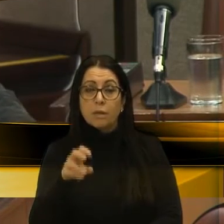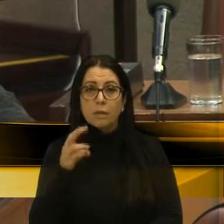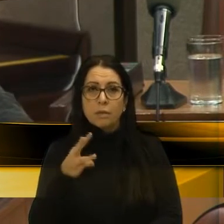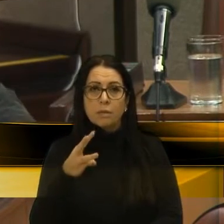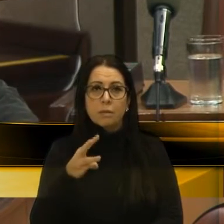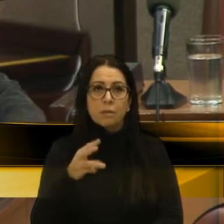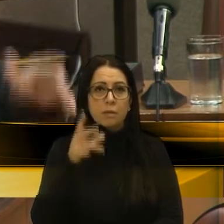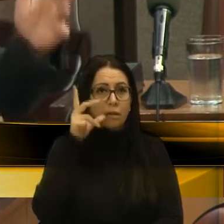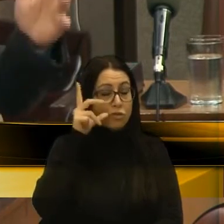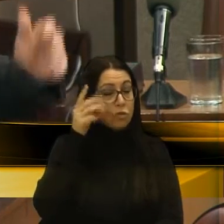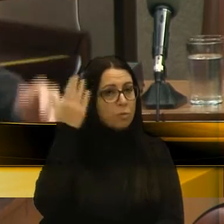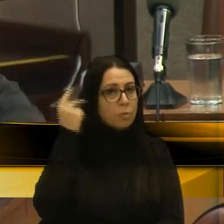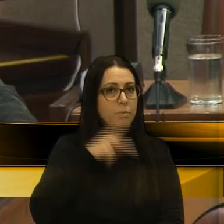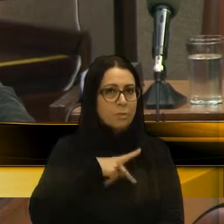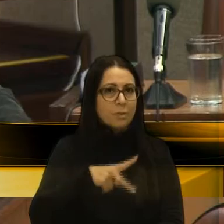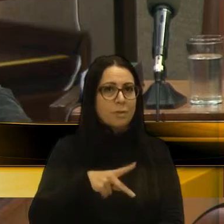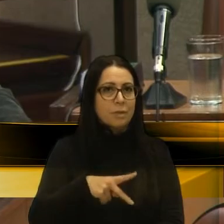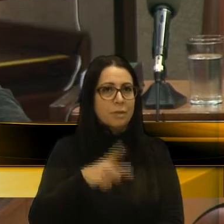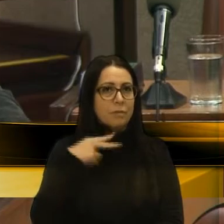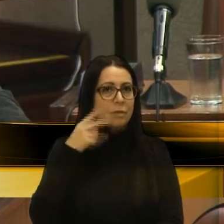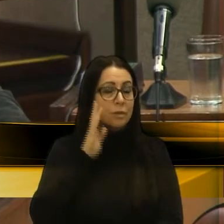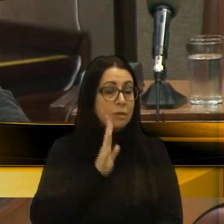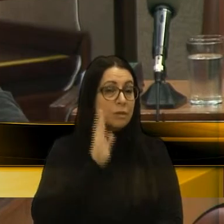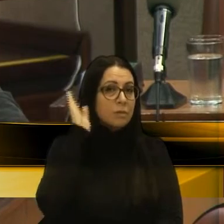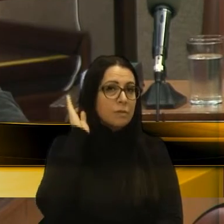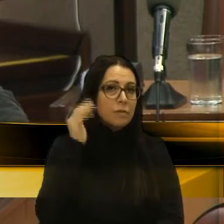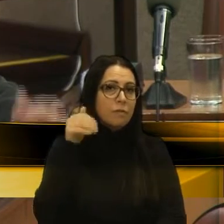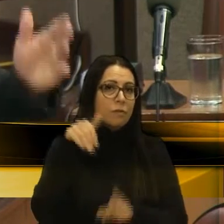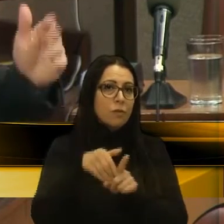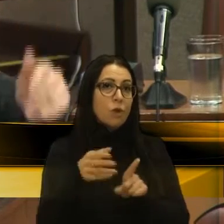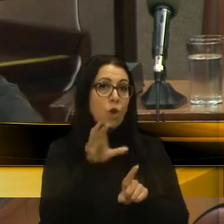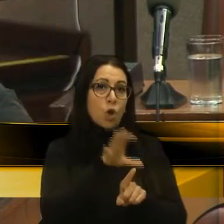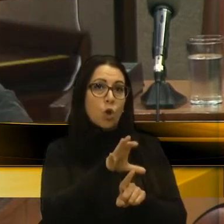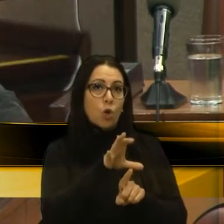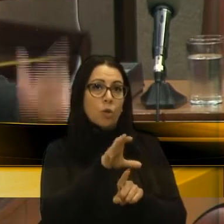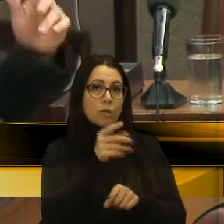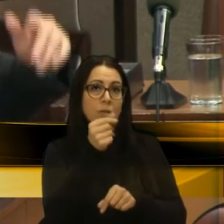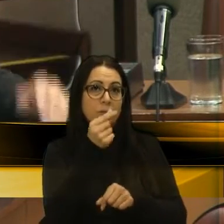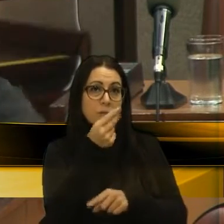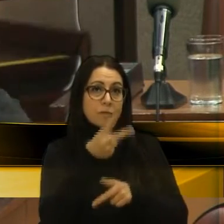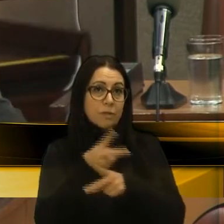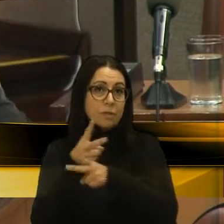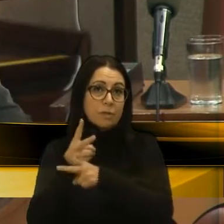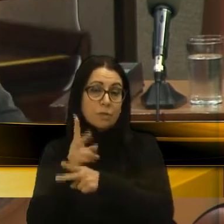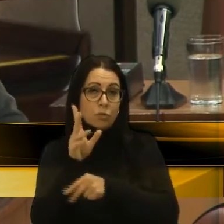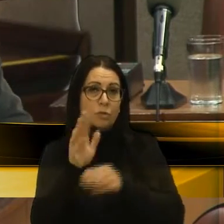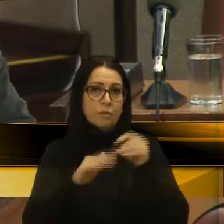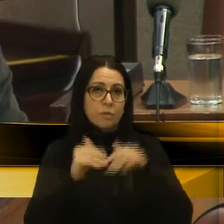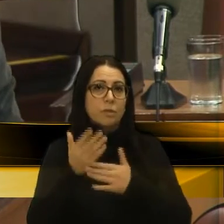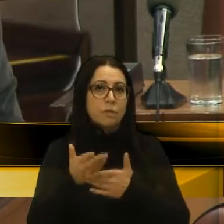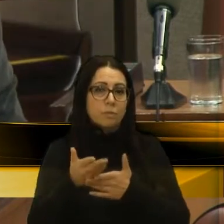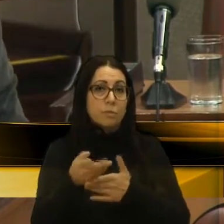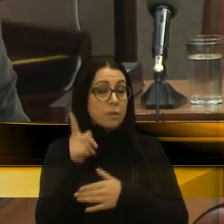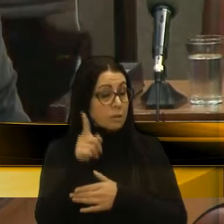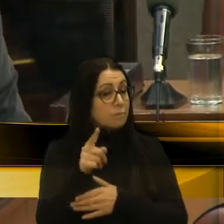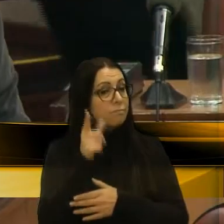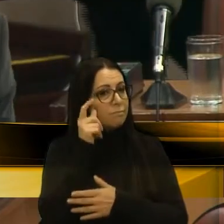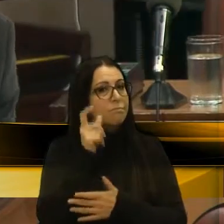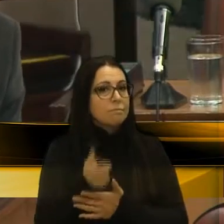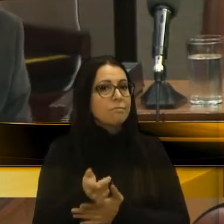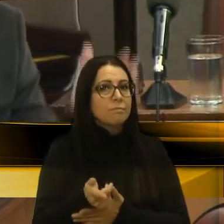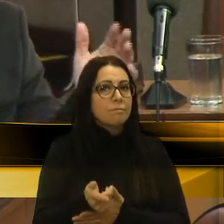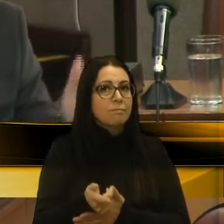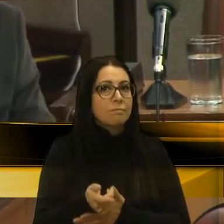em 2013, e o vereador Daniel Guerra, na época, votou contra esse financiamento, mas hoje ele está executando a obra. Isso que é interessante,